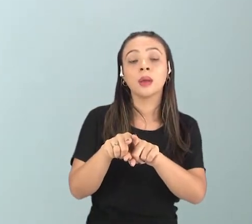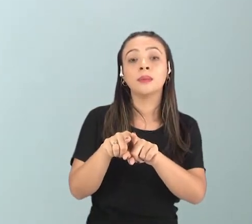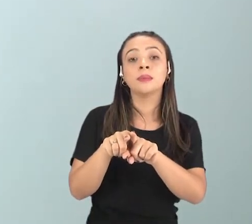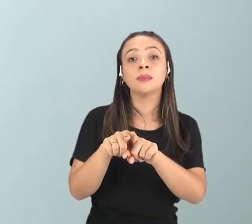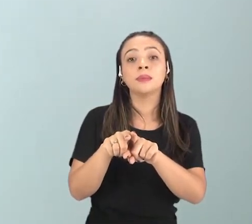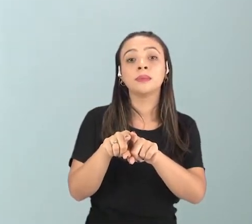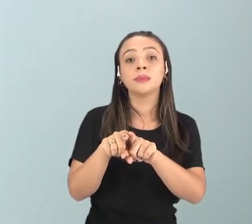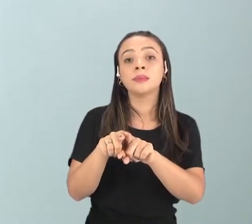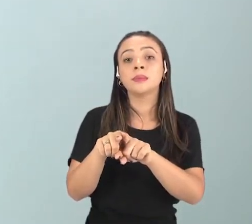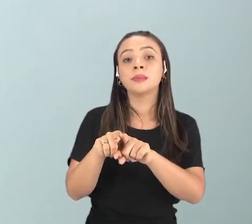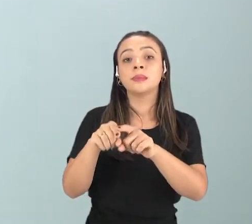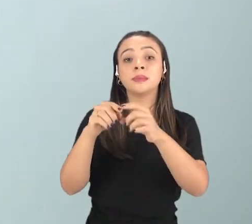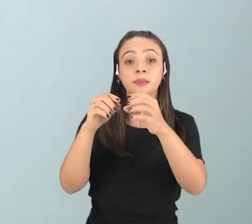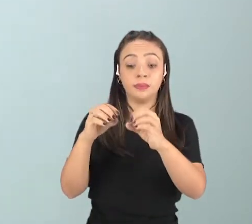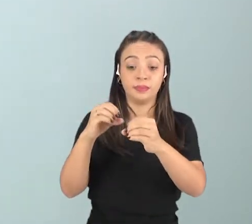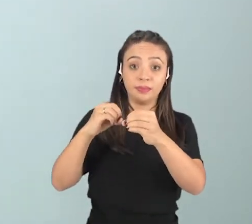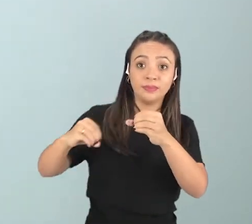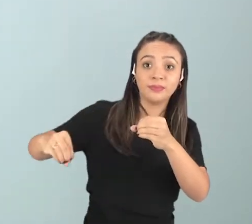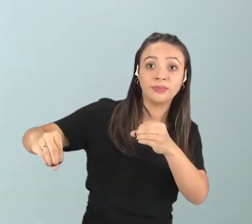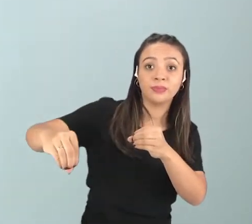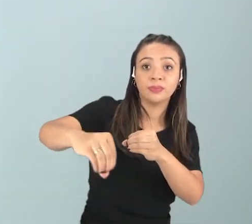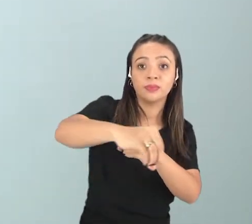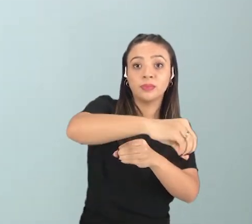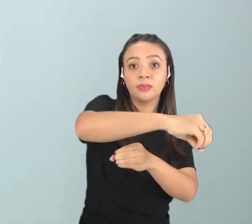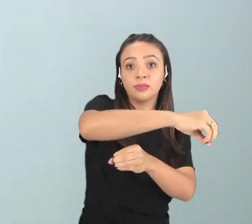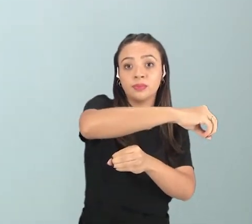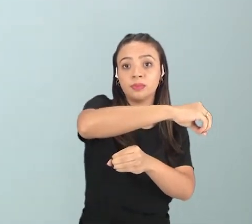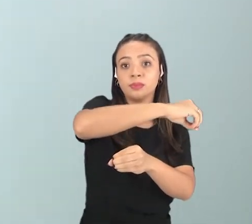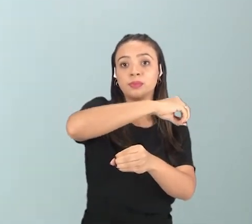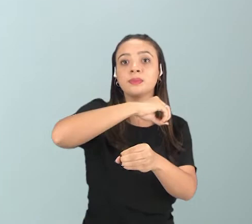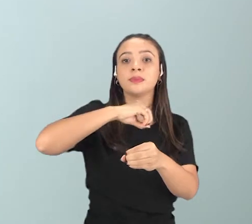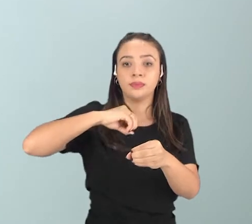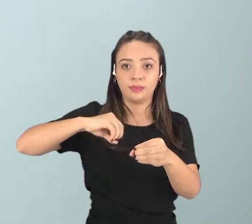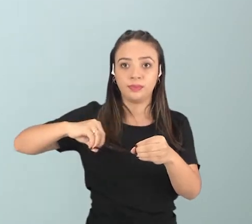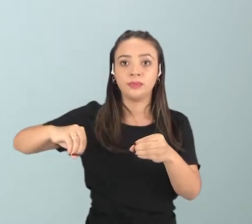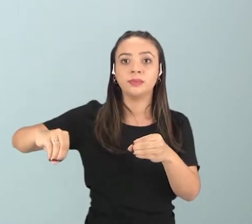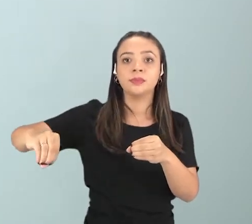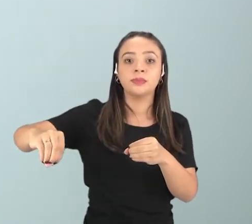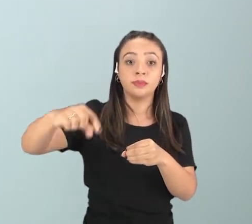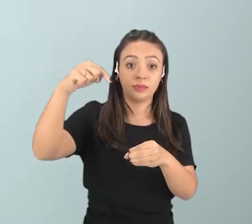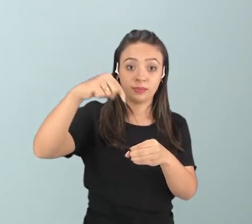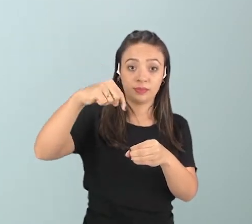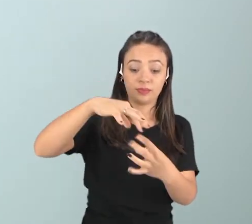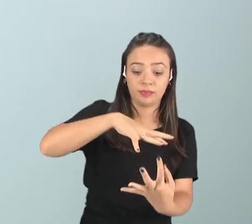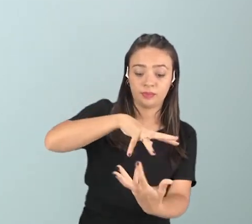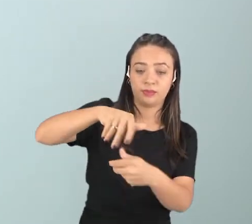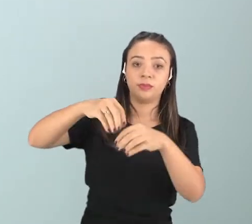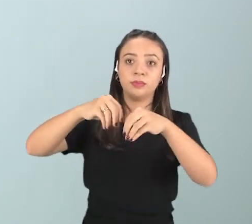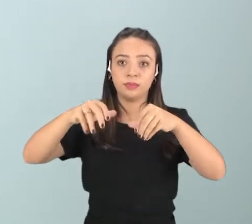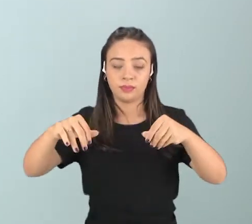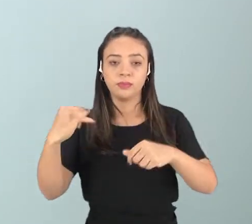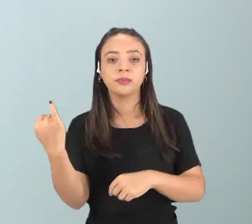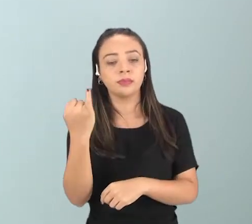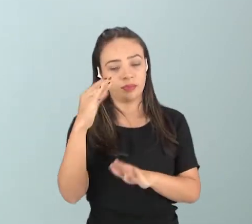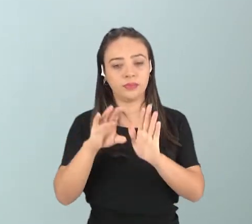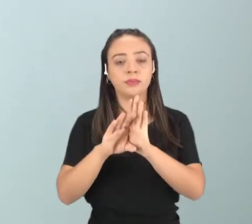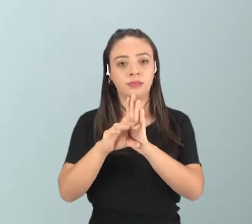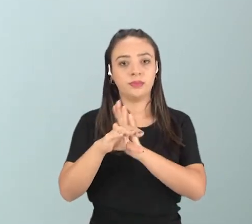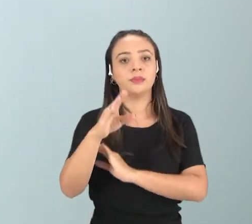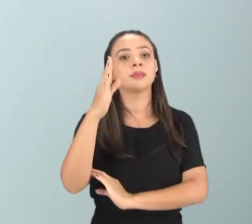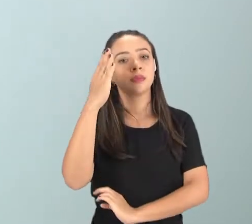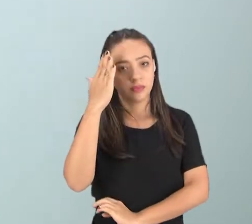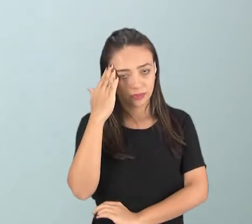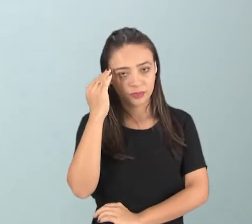realiza o movimento de translação. Ela orbita em torno da Terra. Então é importante que vocês tenham esses conceitos em mente,